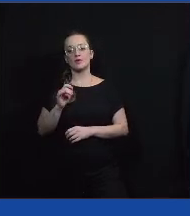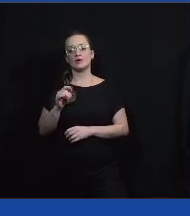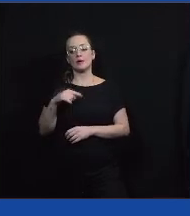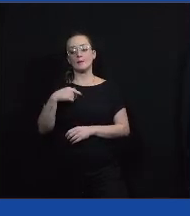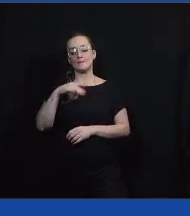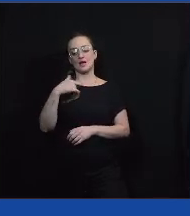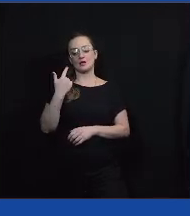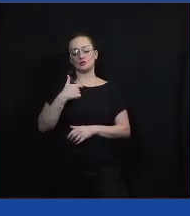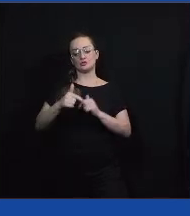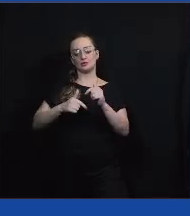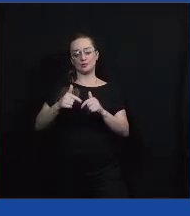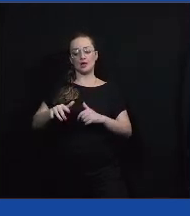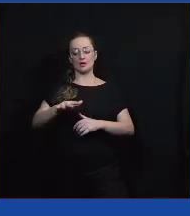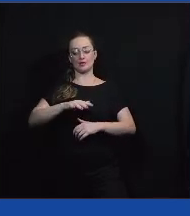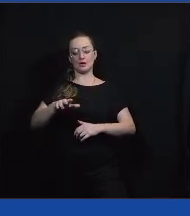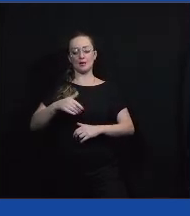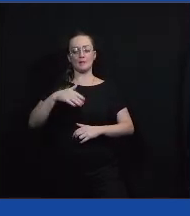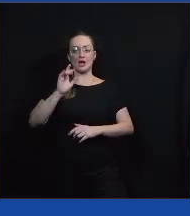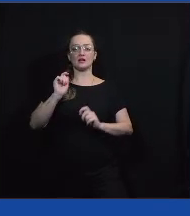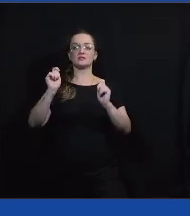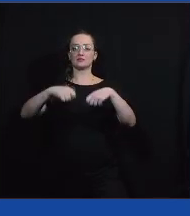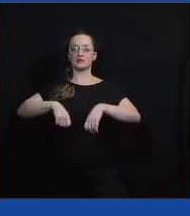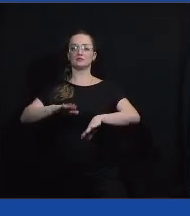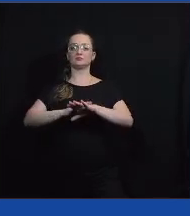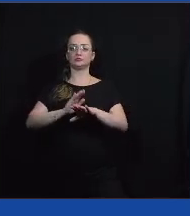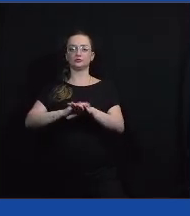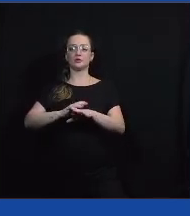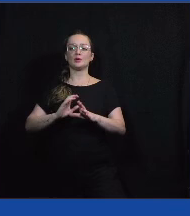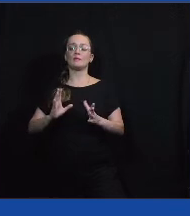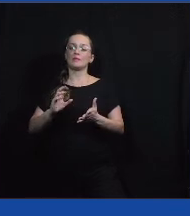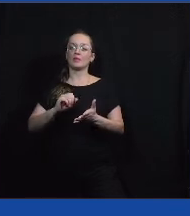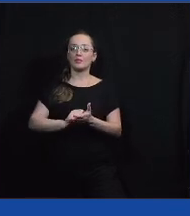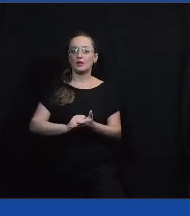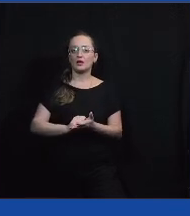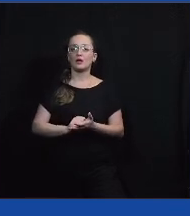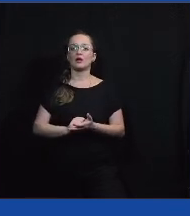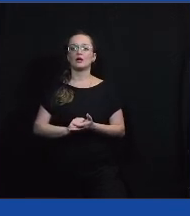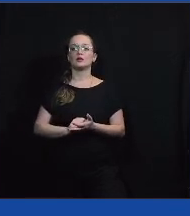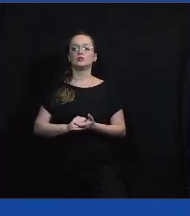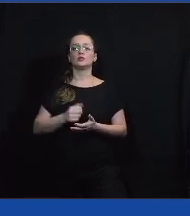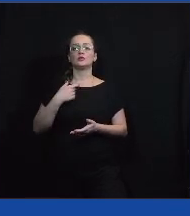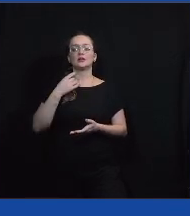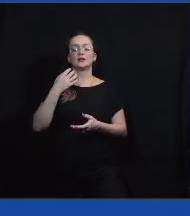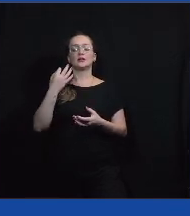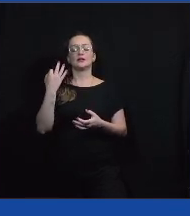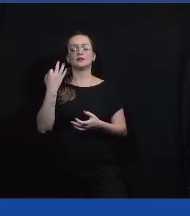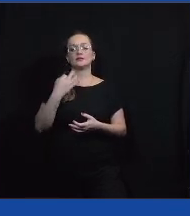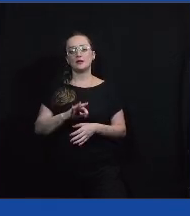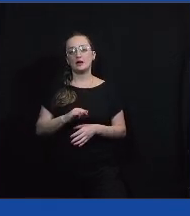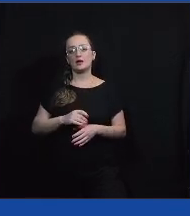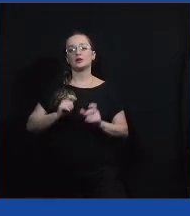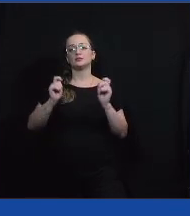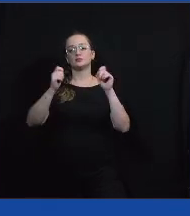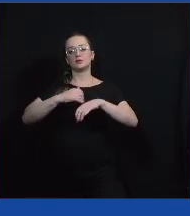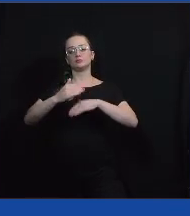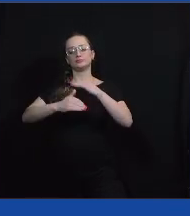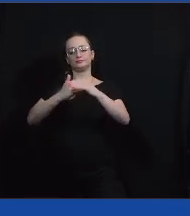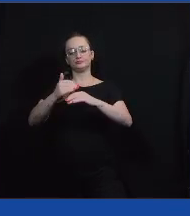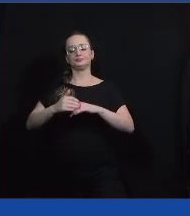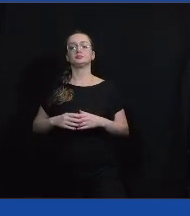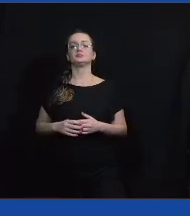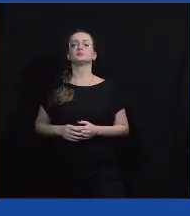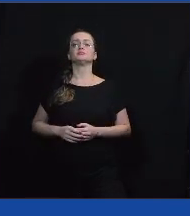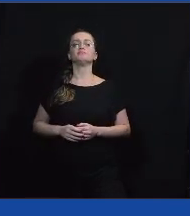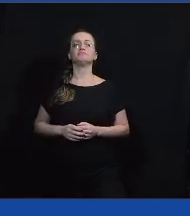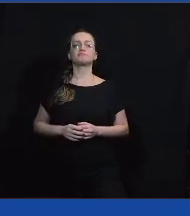Canvas, mais ele fica viável de ser implementado perto da realidade, possível de gerar impactos positivos,